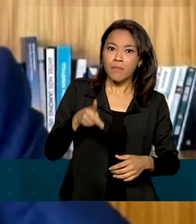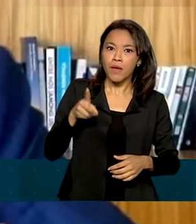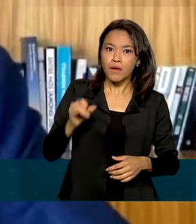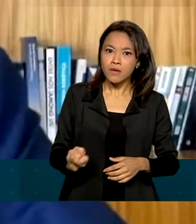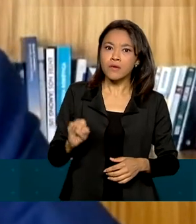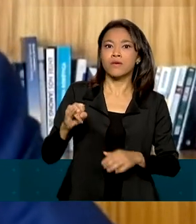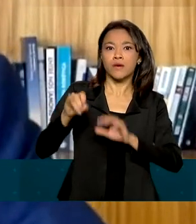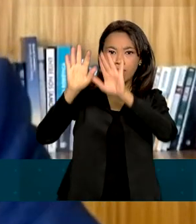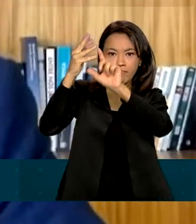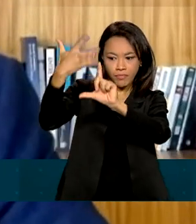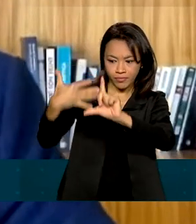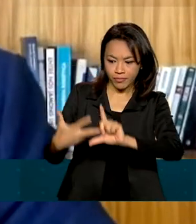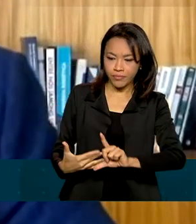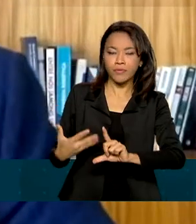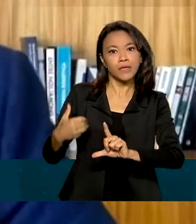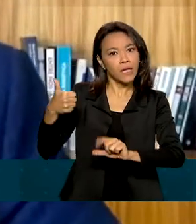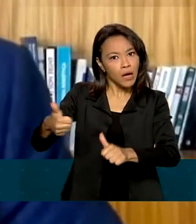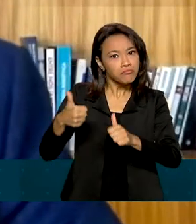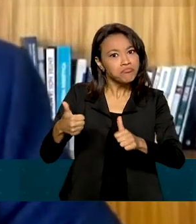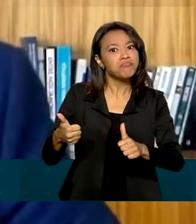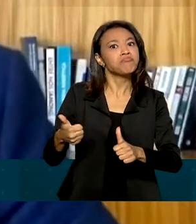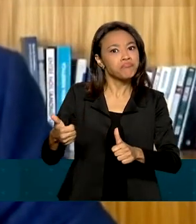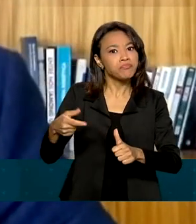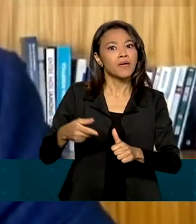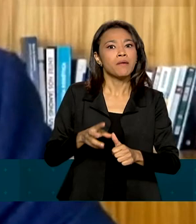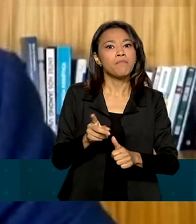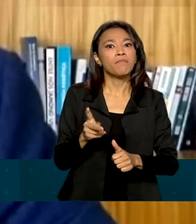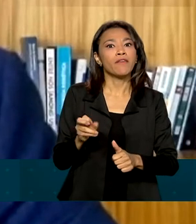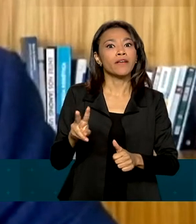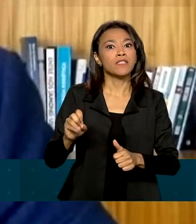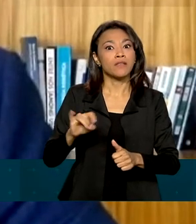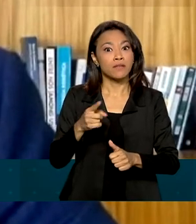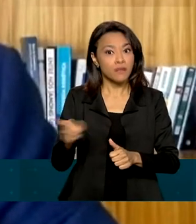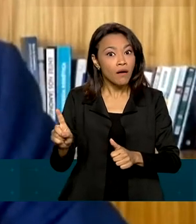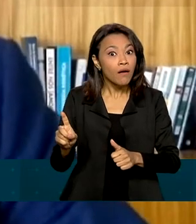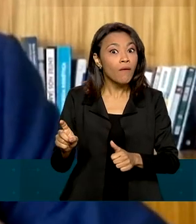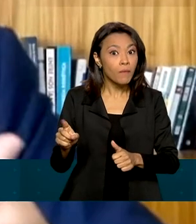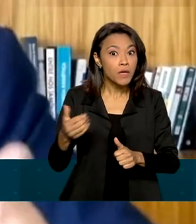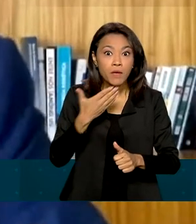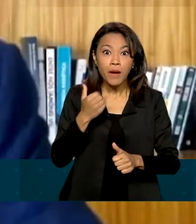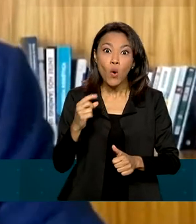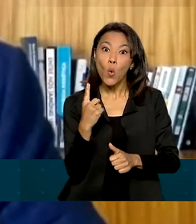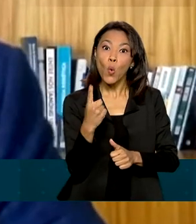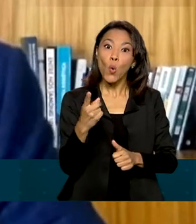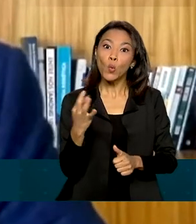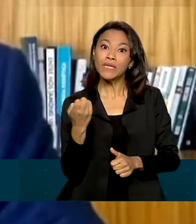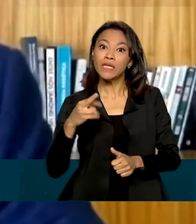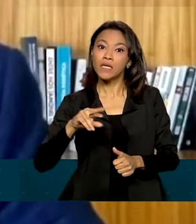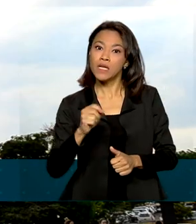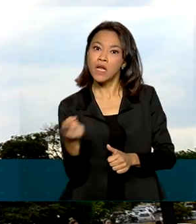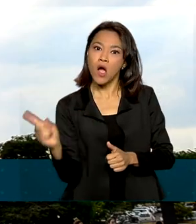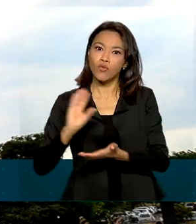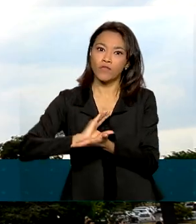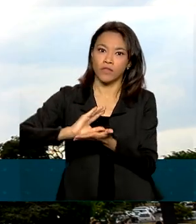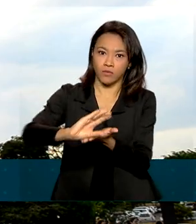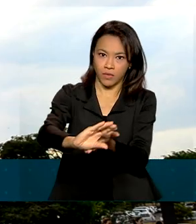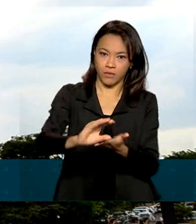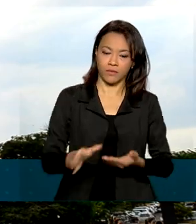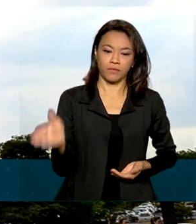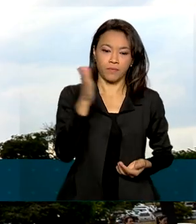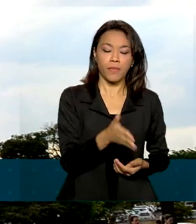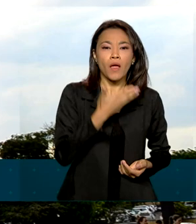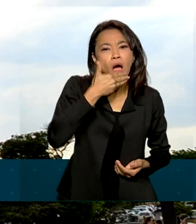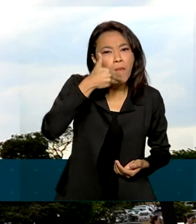plataforma nossa, de concessões e privatizações, indo para R 1 trilhão de investimentos. A tendência de